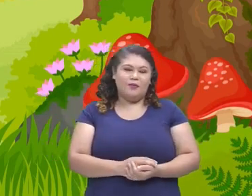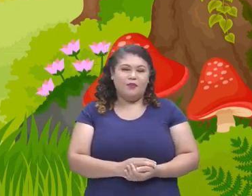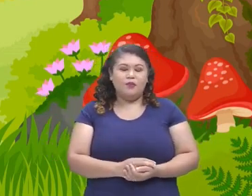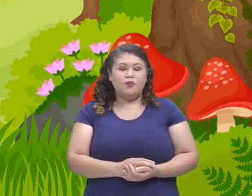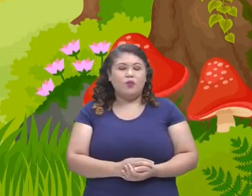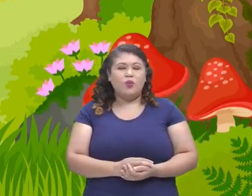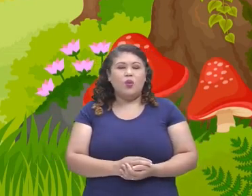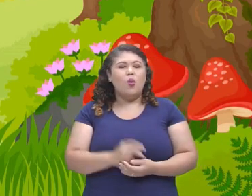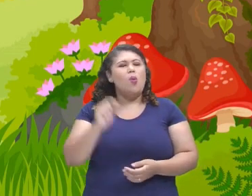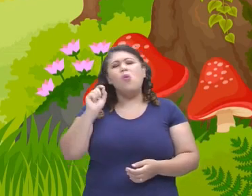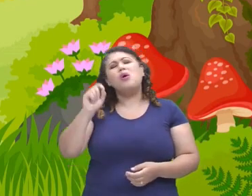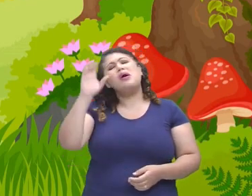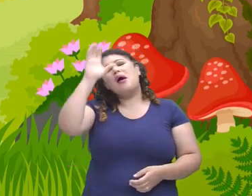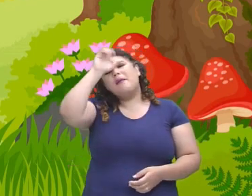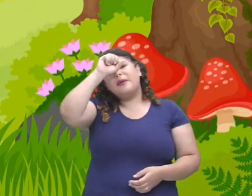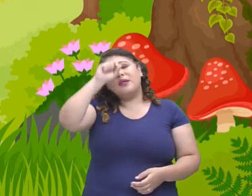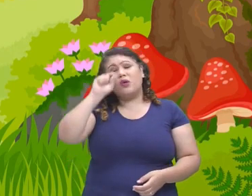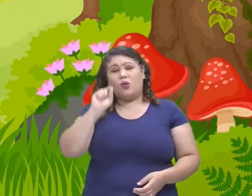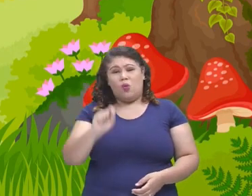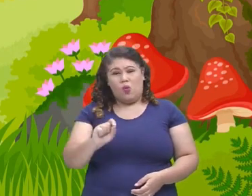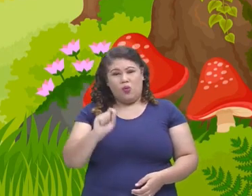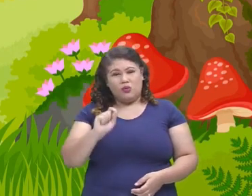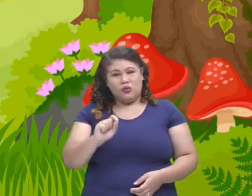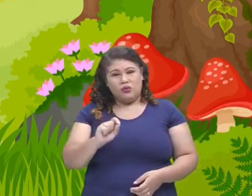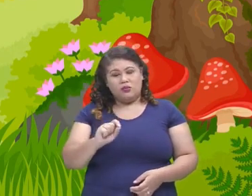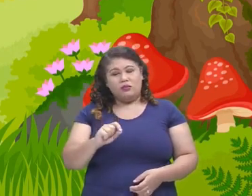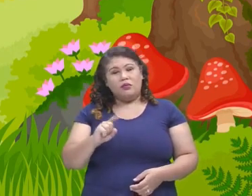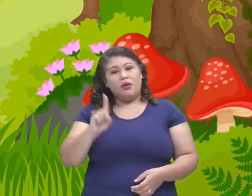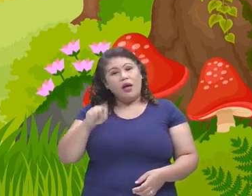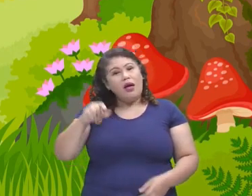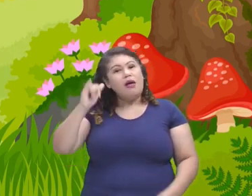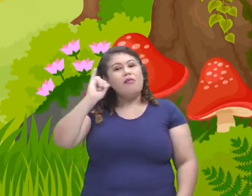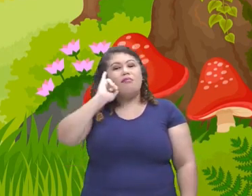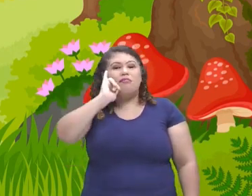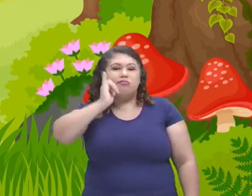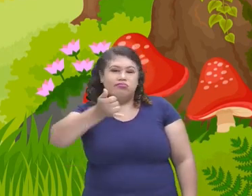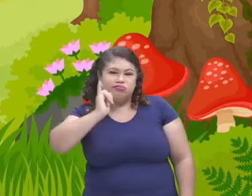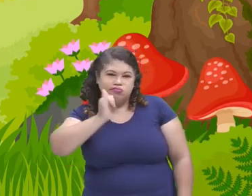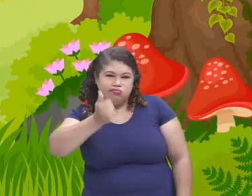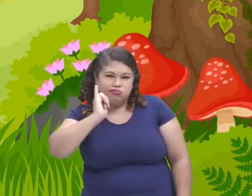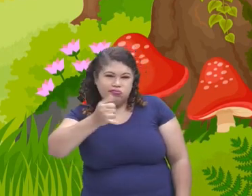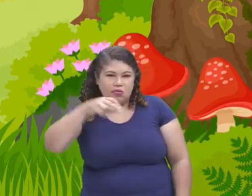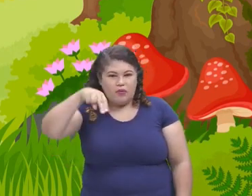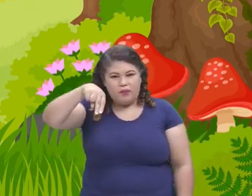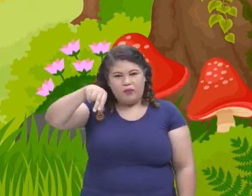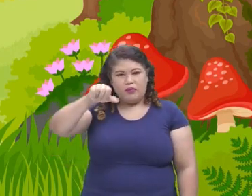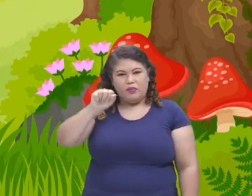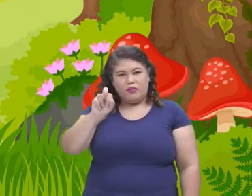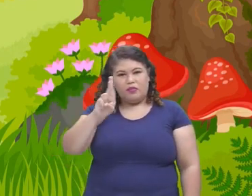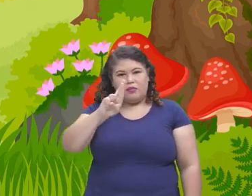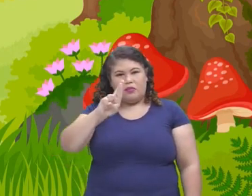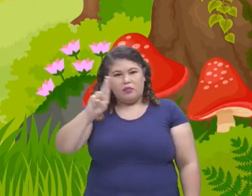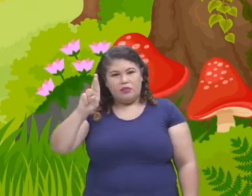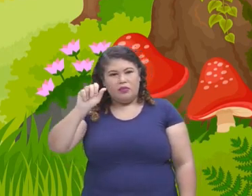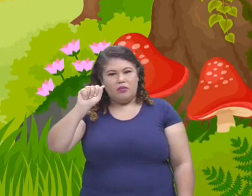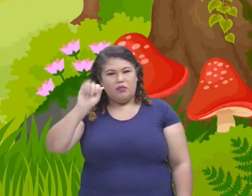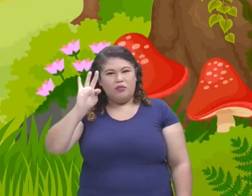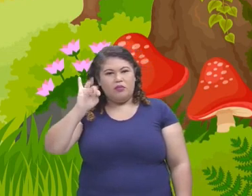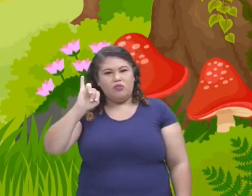aprendemos hoje? Que isso é uma narrativa. A narrativa é,